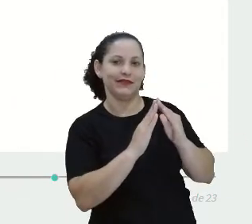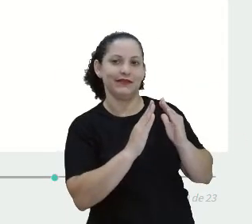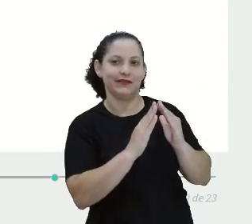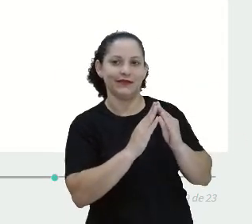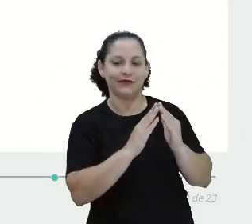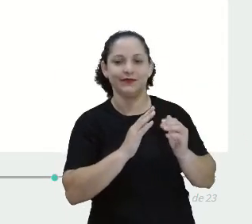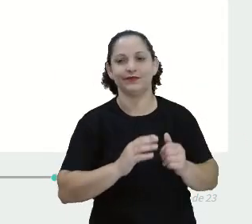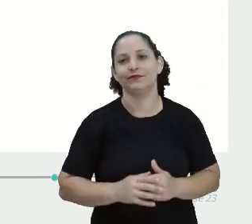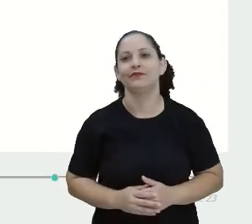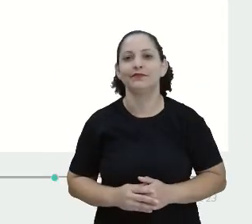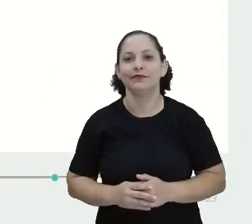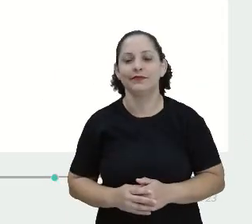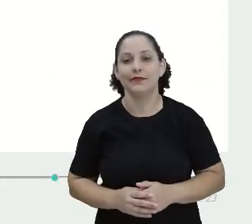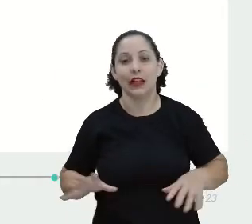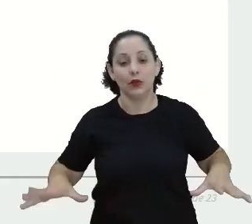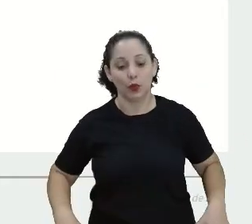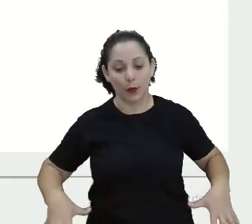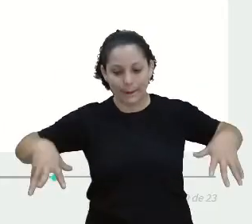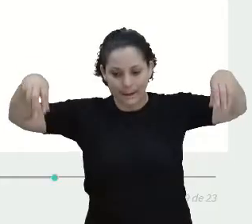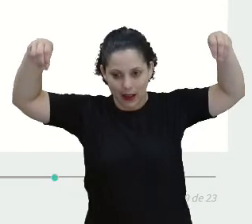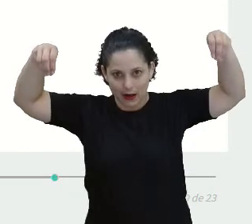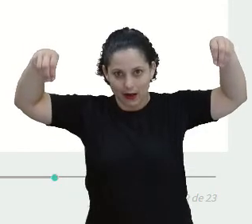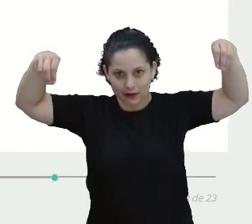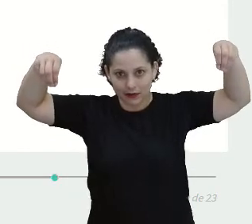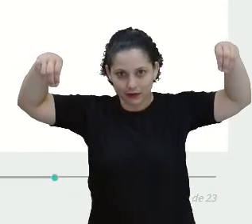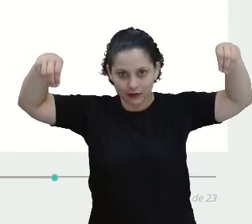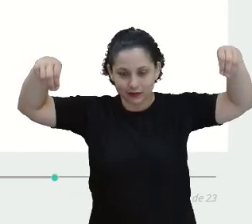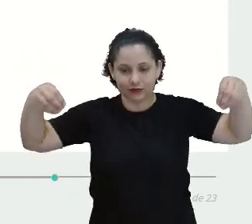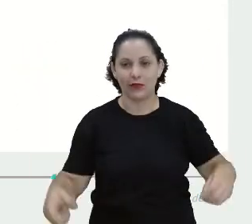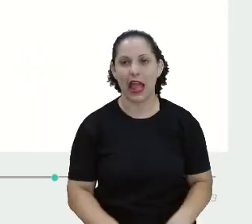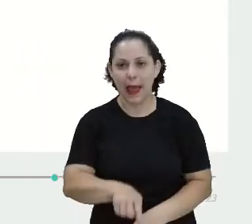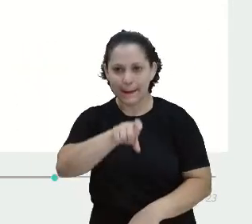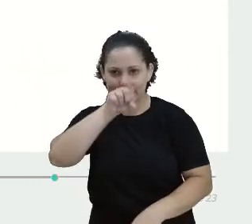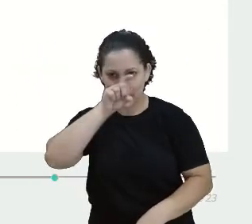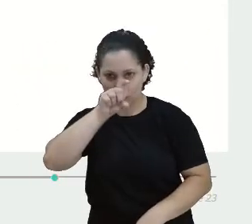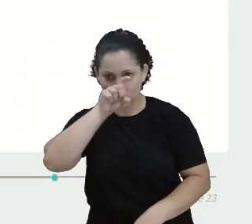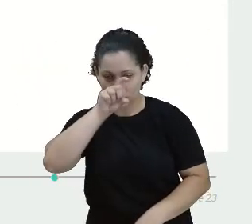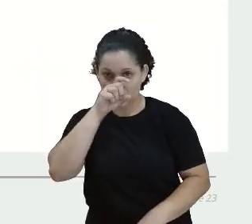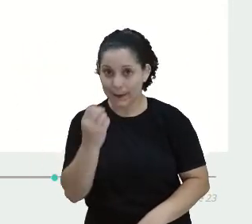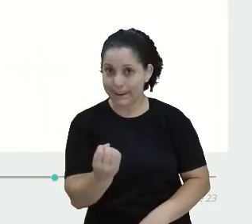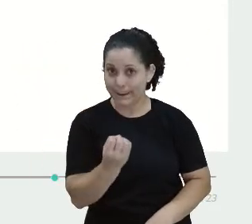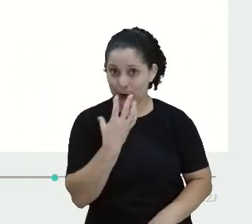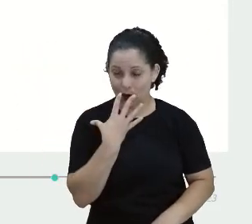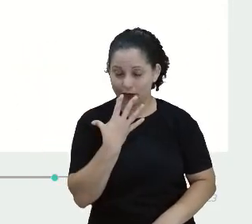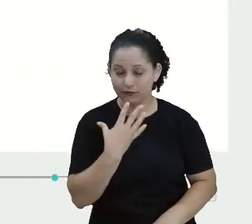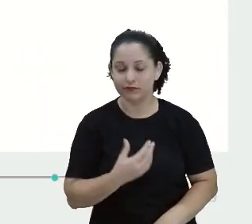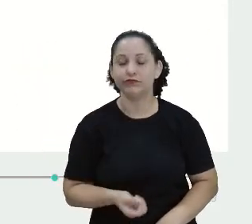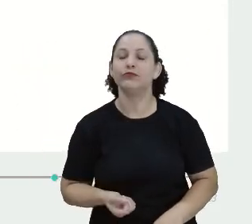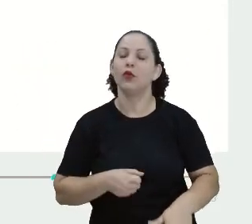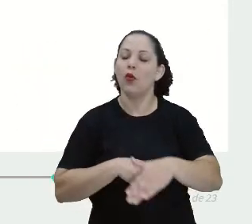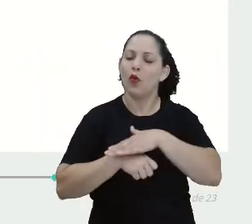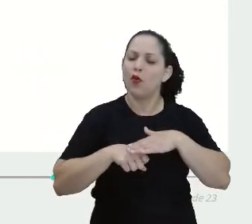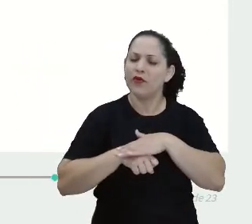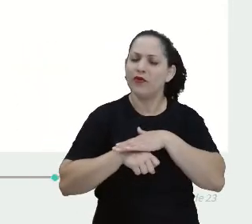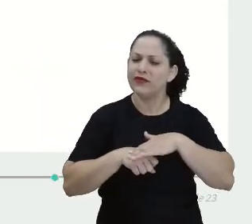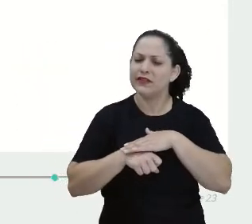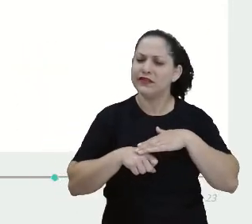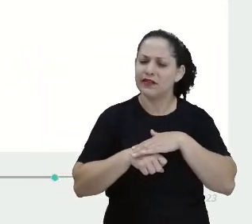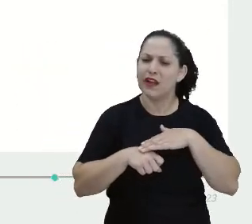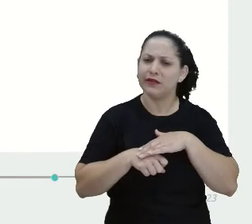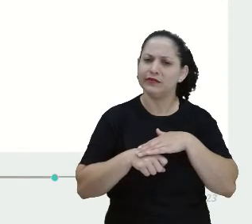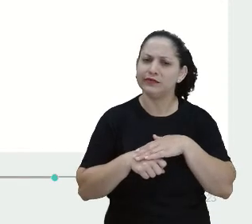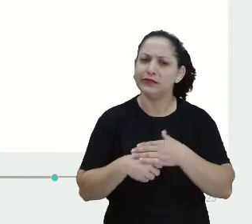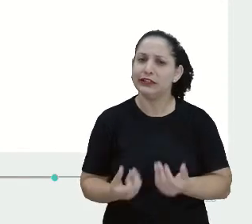No palácio, perto do deserto, a Bruxa Boa do Sul disse a Dorothy. Ora,